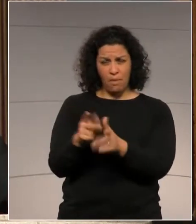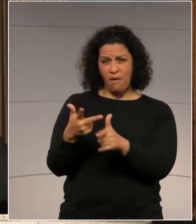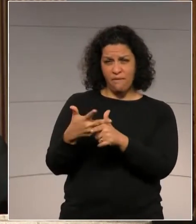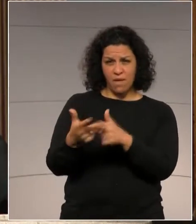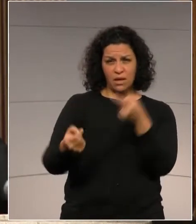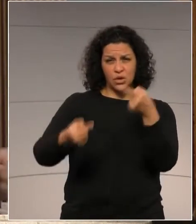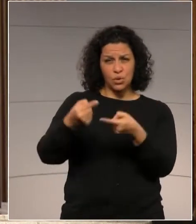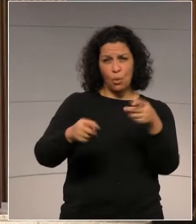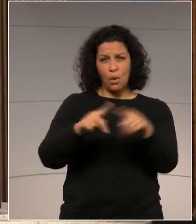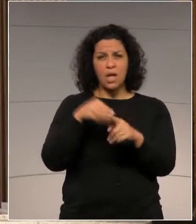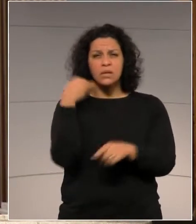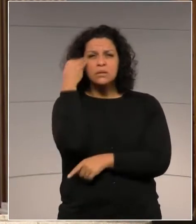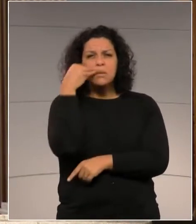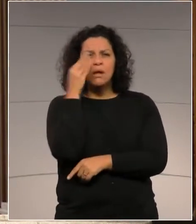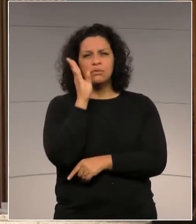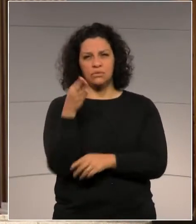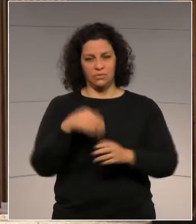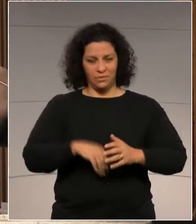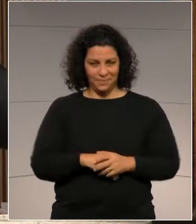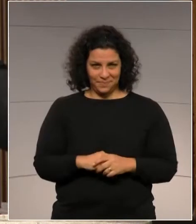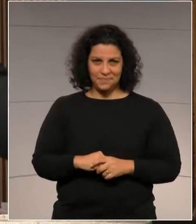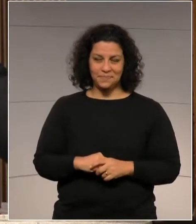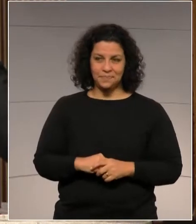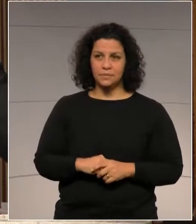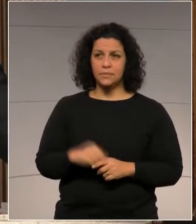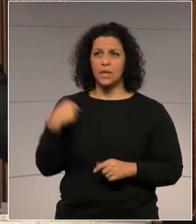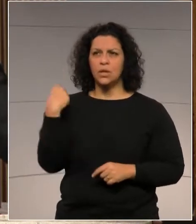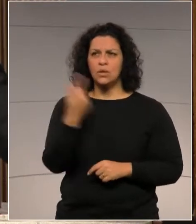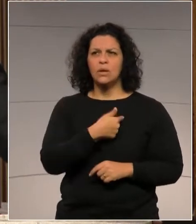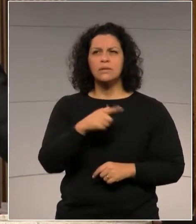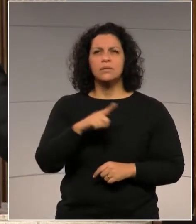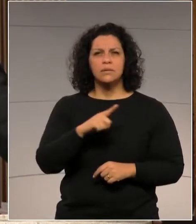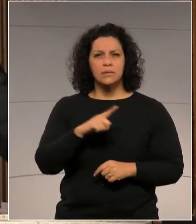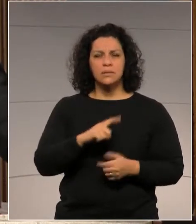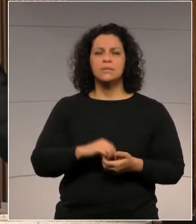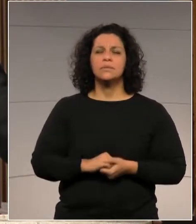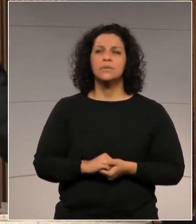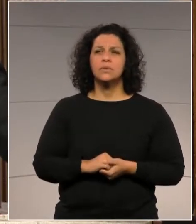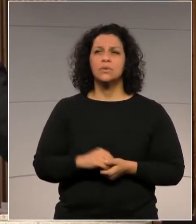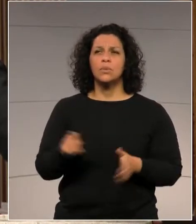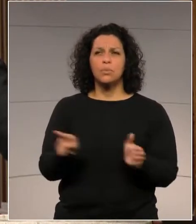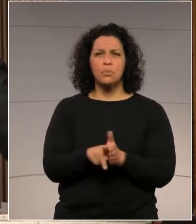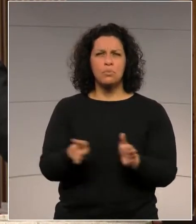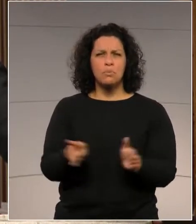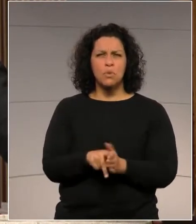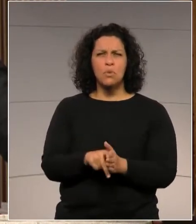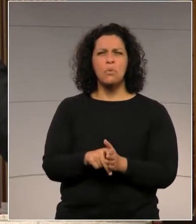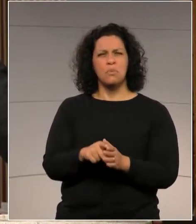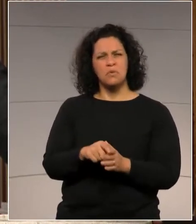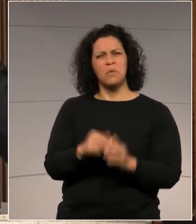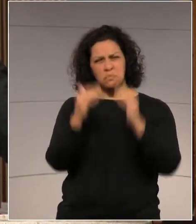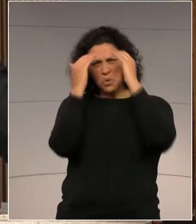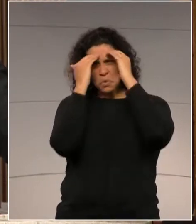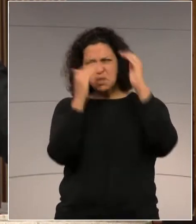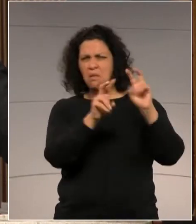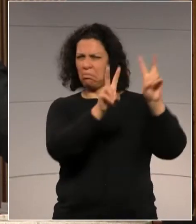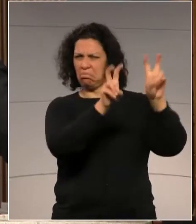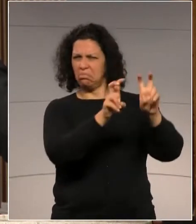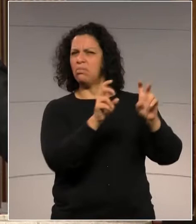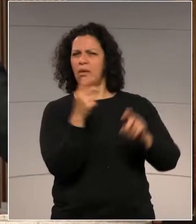discussão por experiência. E nós temos que levar isso muito a sério, deputado Arius,